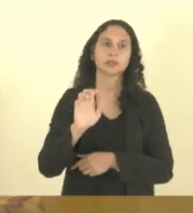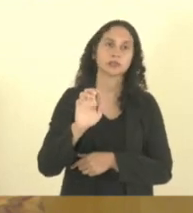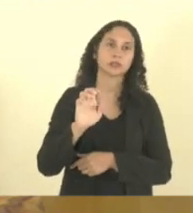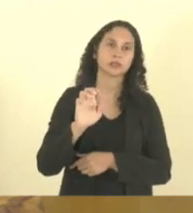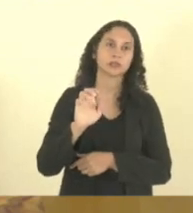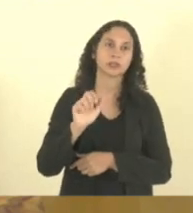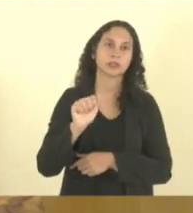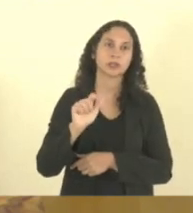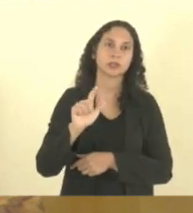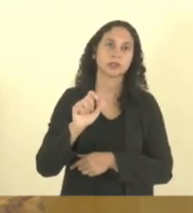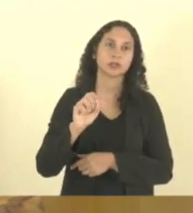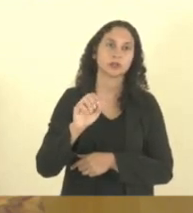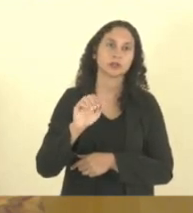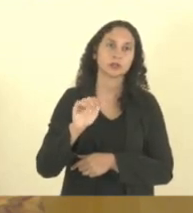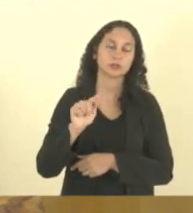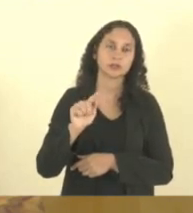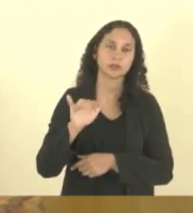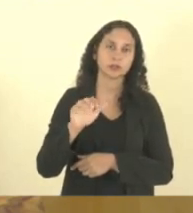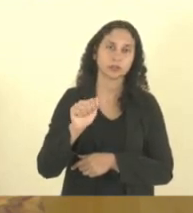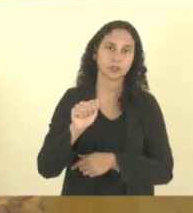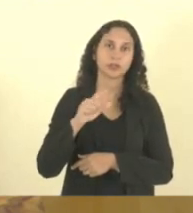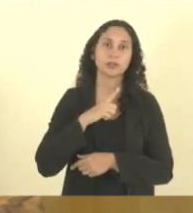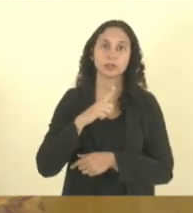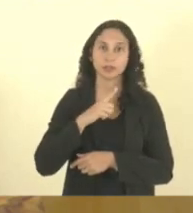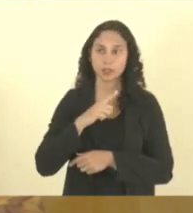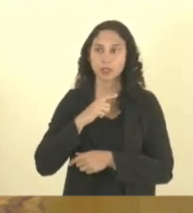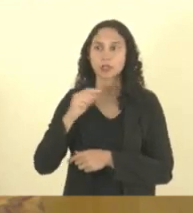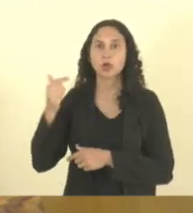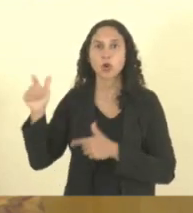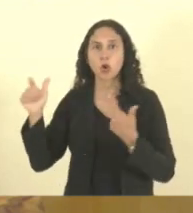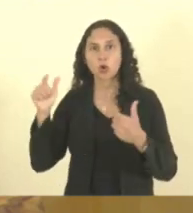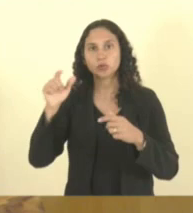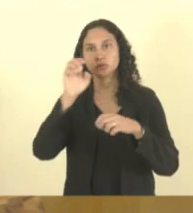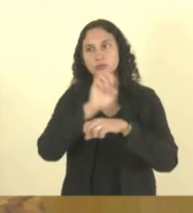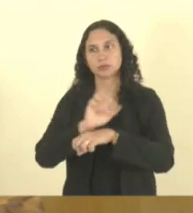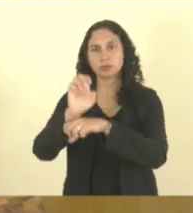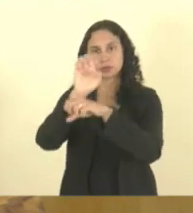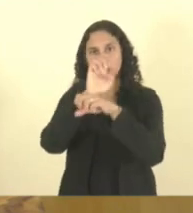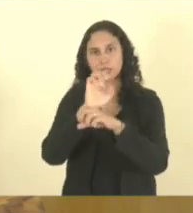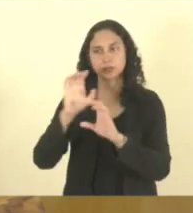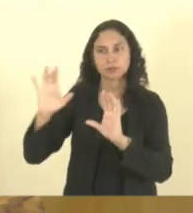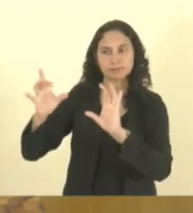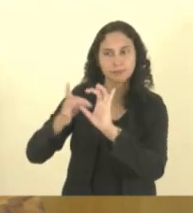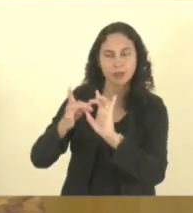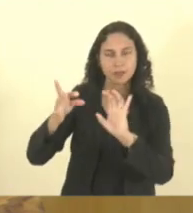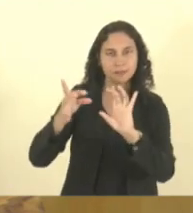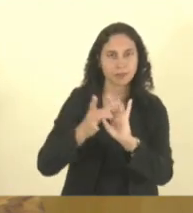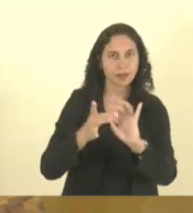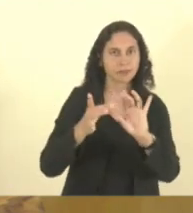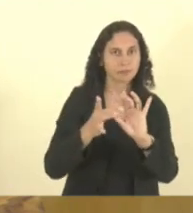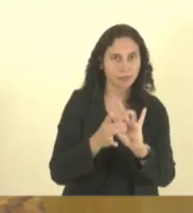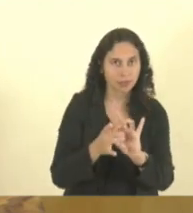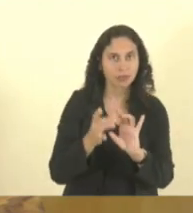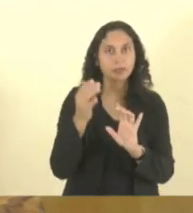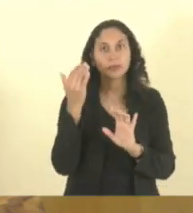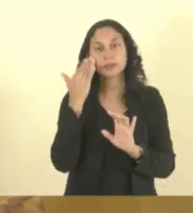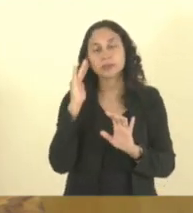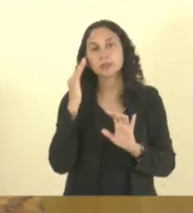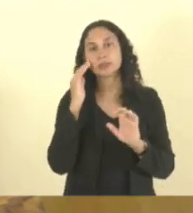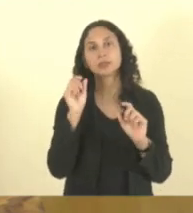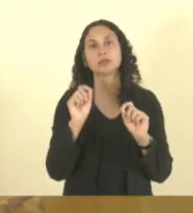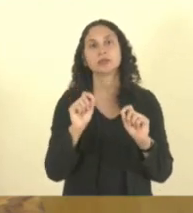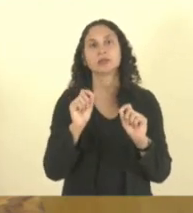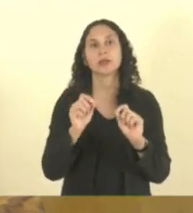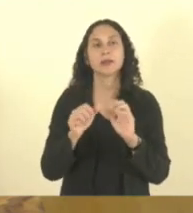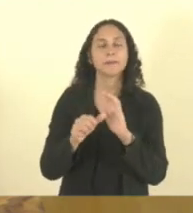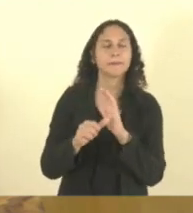interligada à mineira, fluminense e baiana, entre outras, compreendendo desde os primeiros colonos